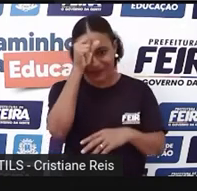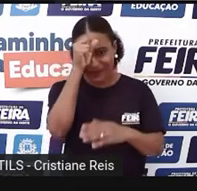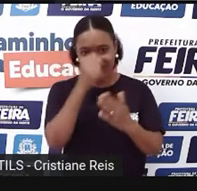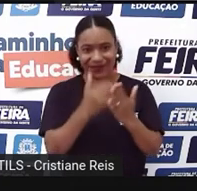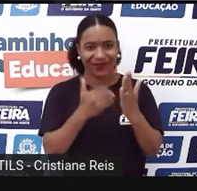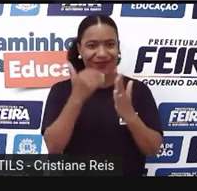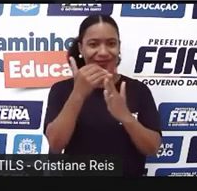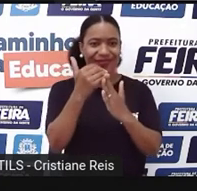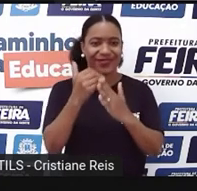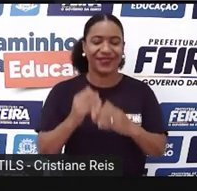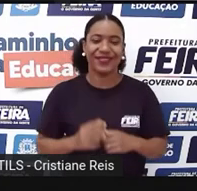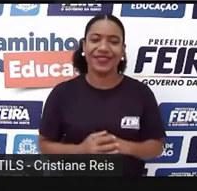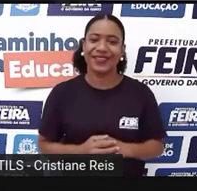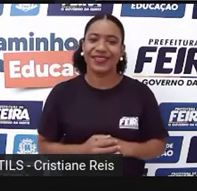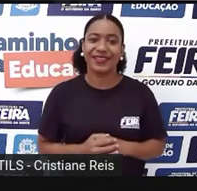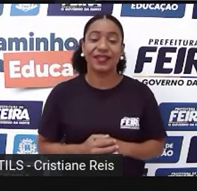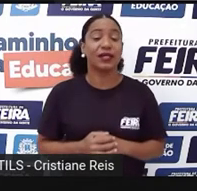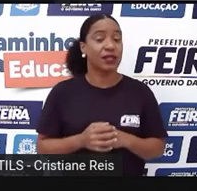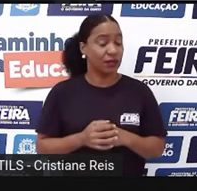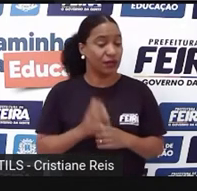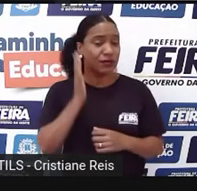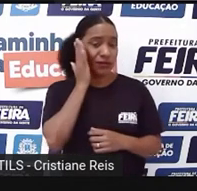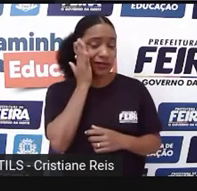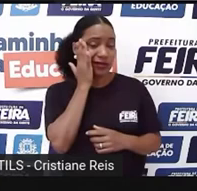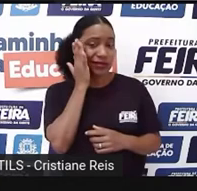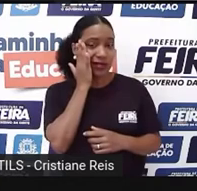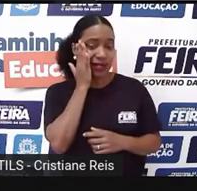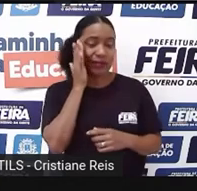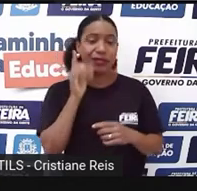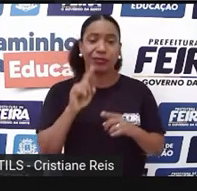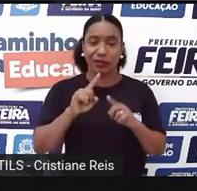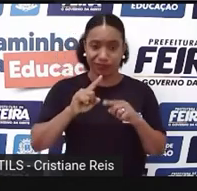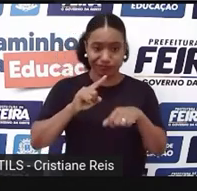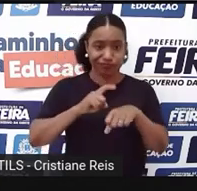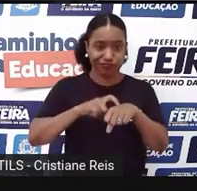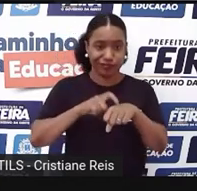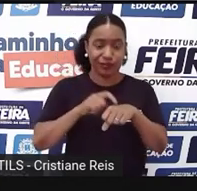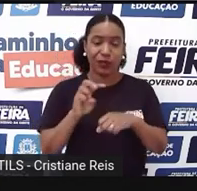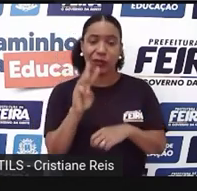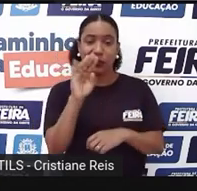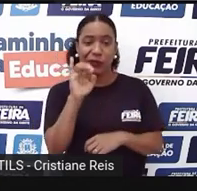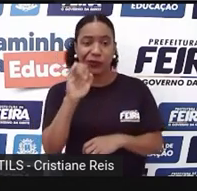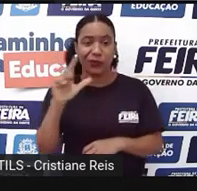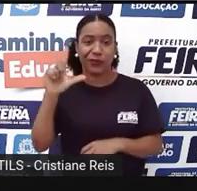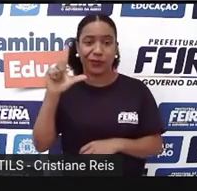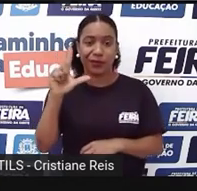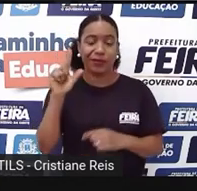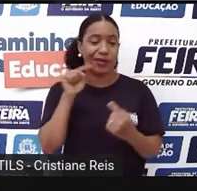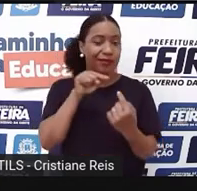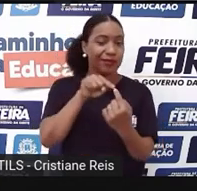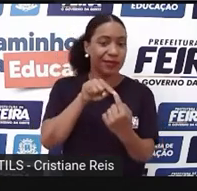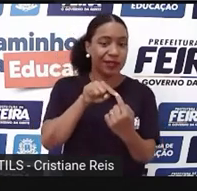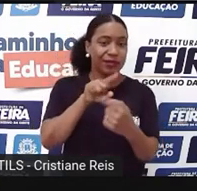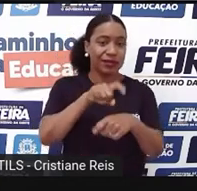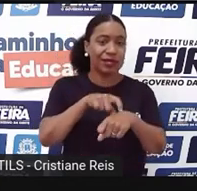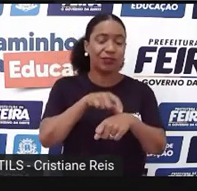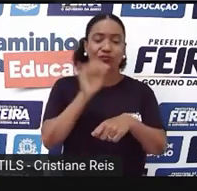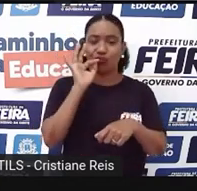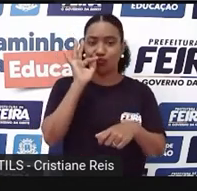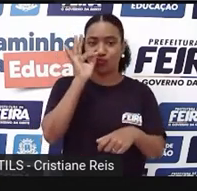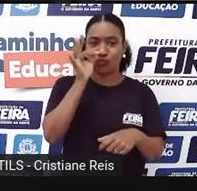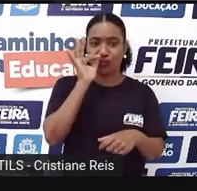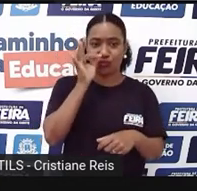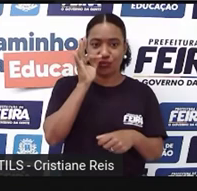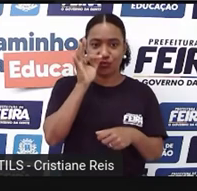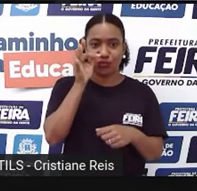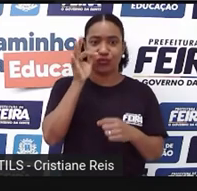Já sabemos Que esse tempo verbal Ele trata De ações futuras E neste caso Nós podemos